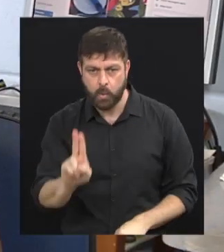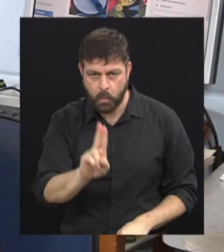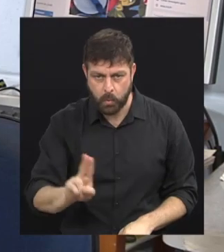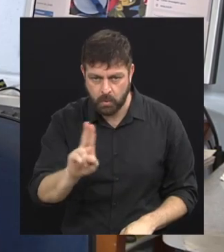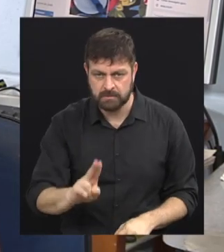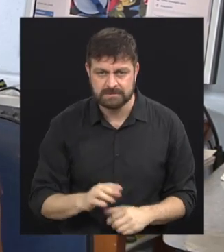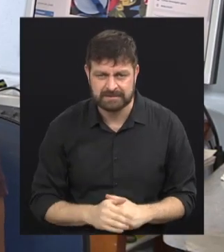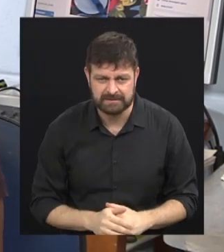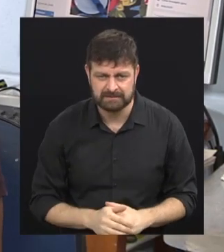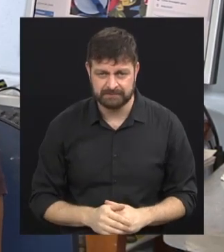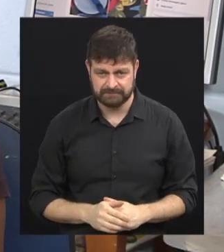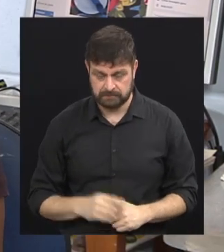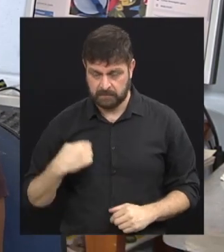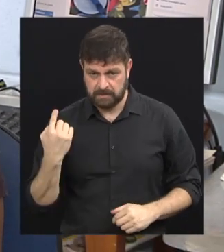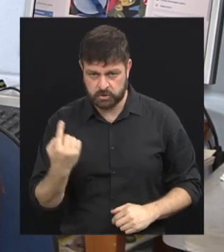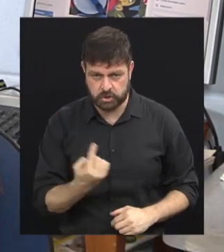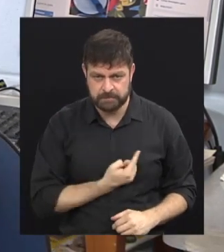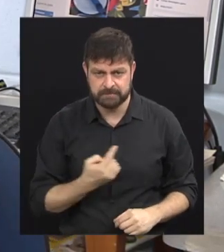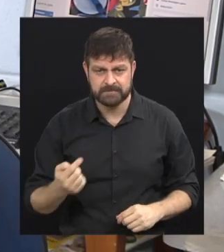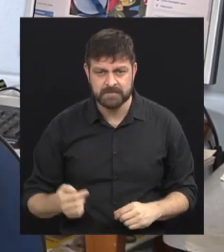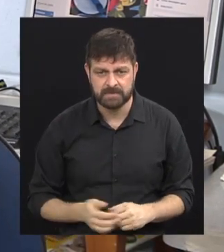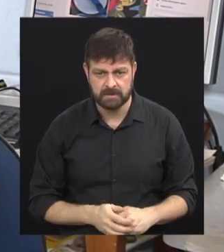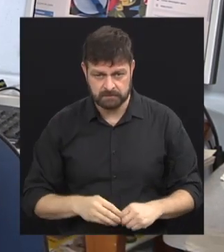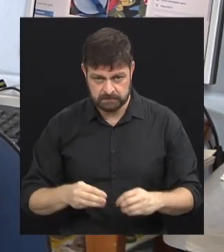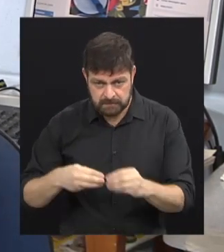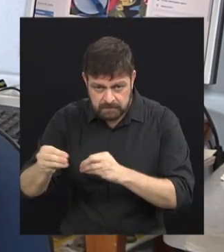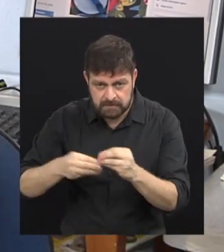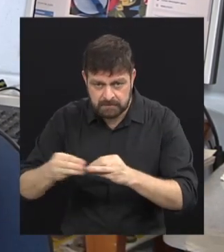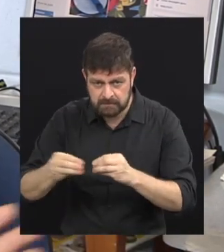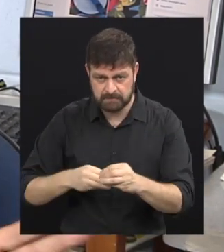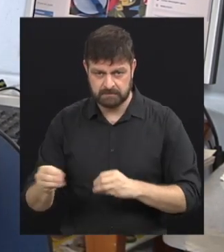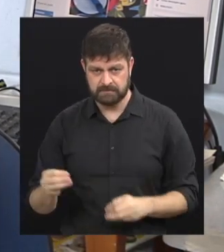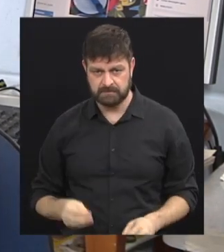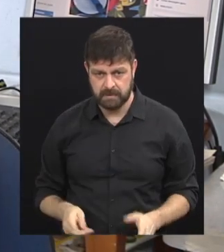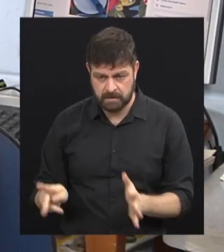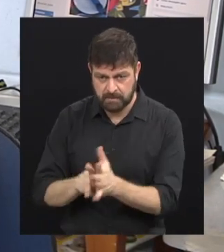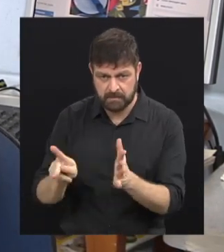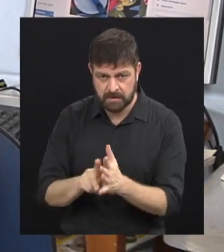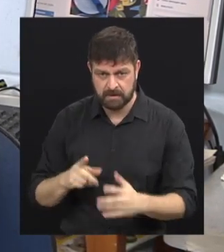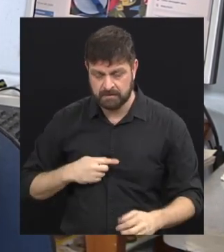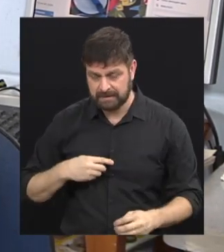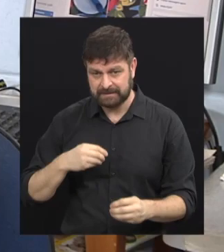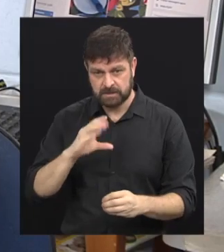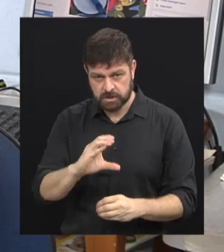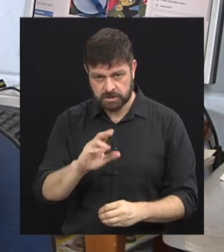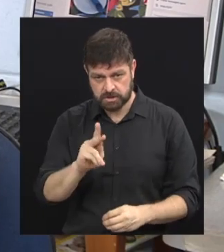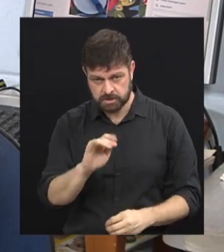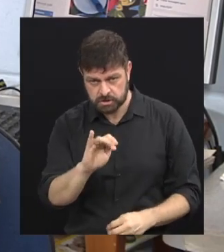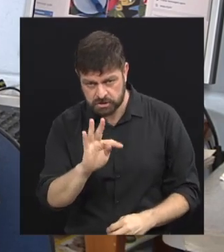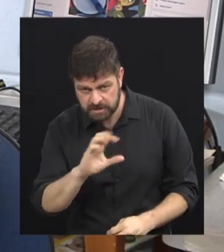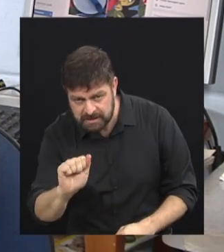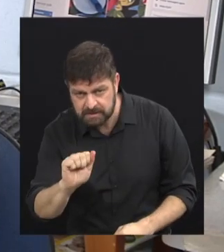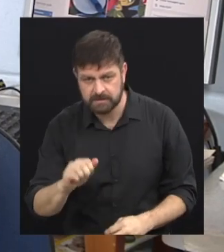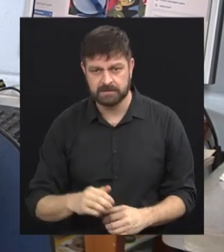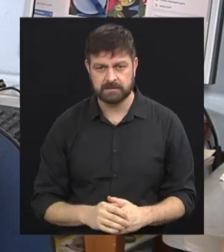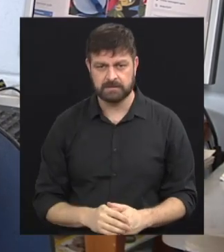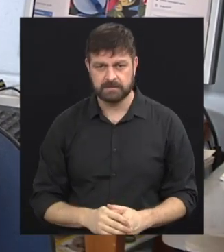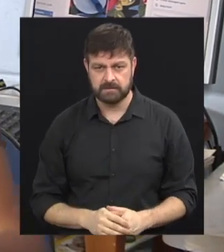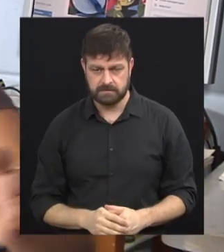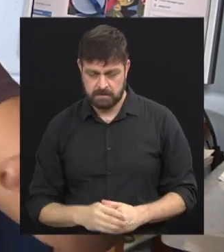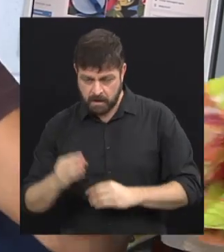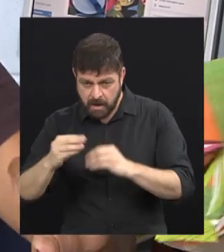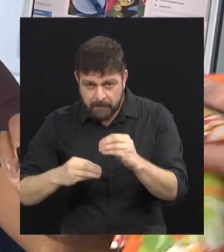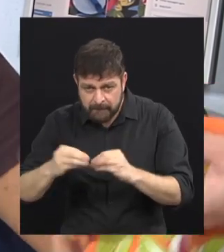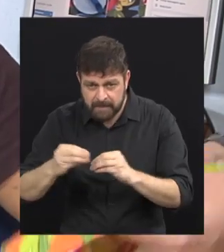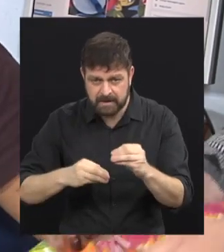caso nosso aqui, nós usamos muito tecido mesmo, né? Que é a parte da chita, né? A chita é esse tecido.